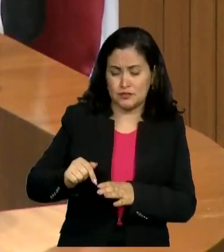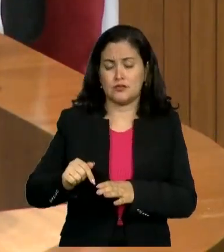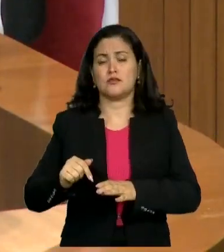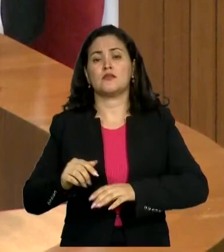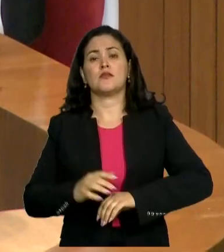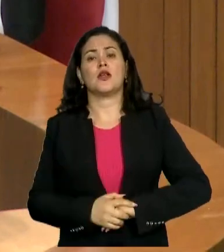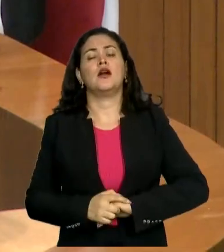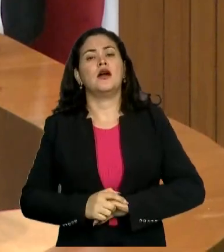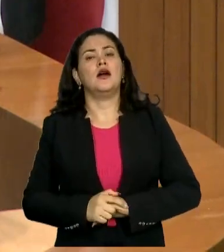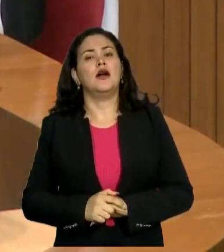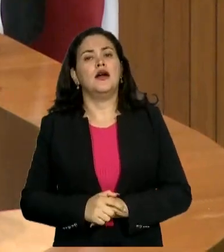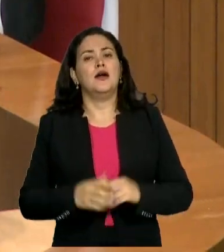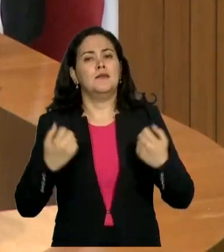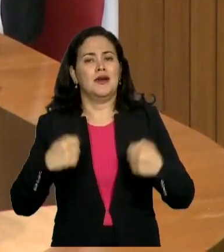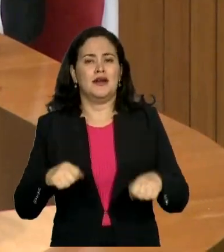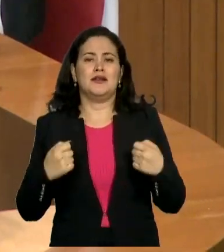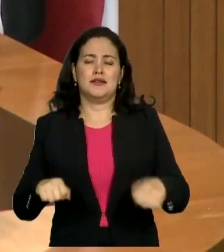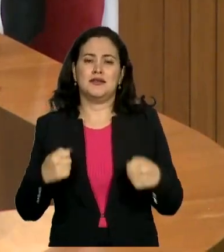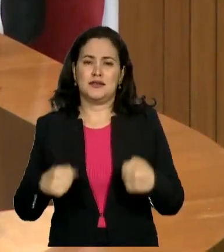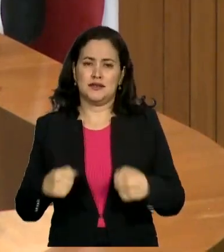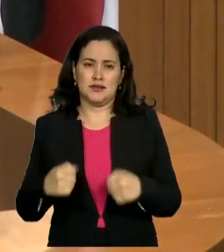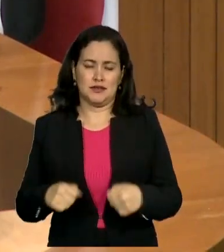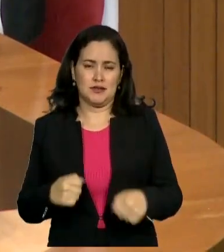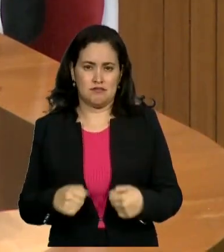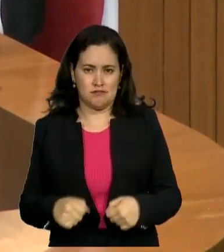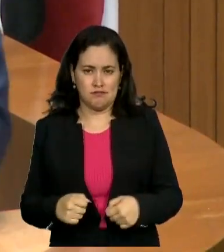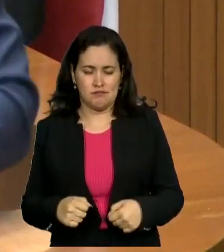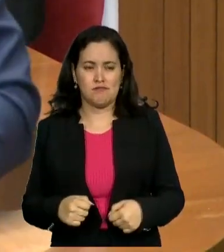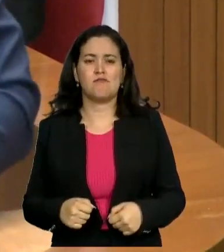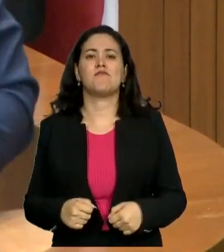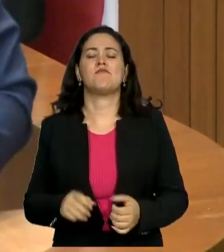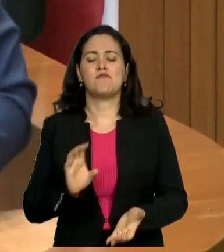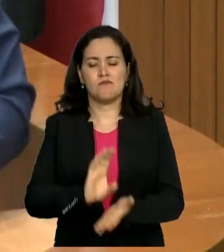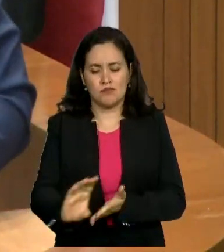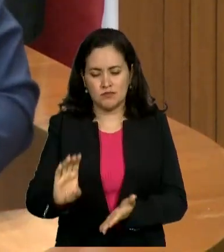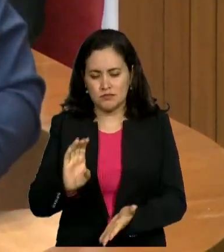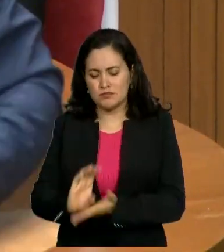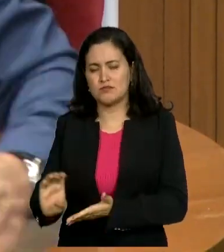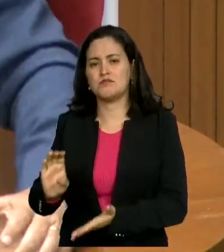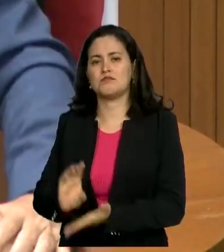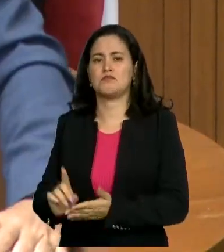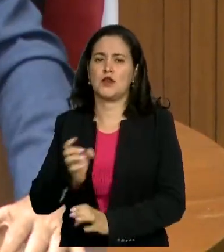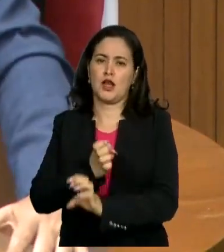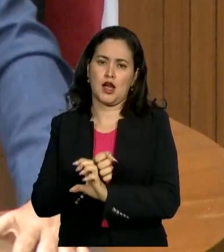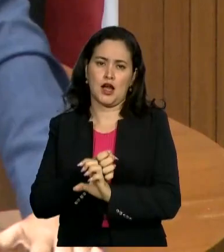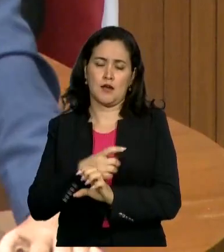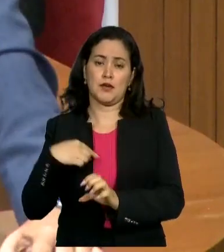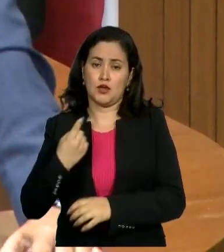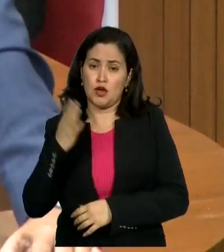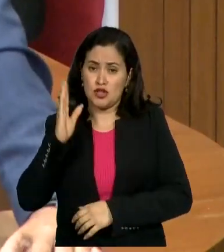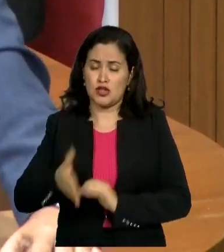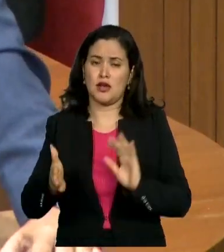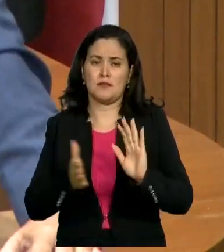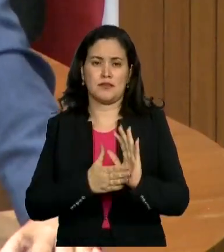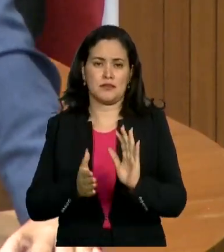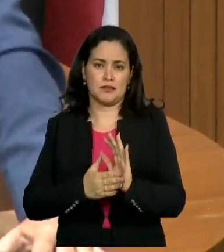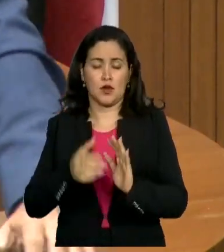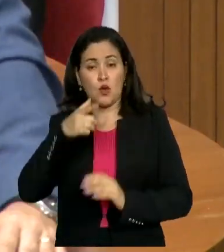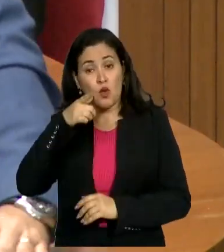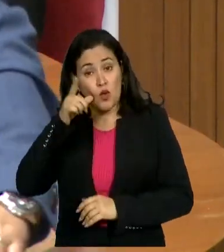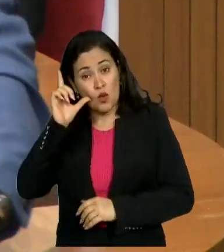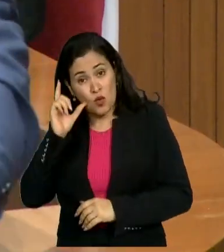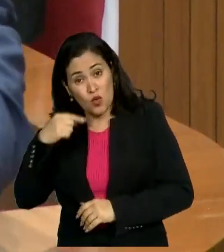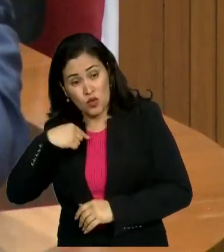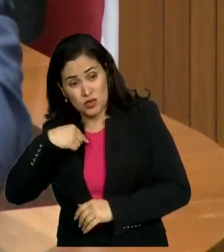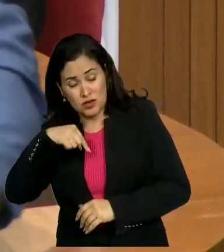atender mais bairros. É necessário, realmente, o investimento na CAEMA. Estamos fazendo aqui a indicação. Ontem, estive com o Marco Aurélio, senhora presidente,